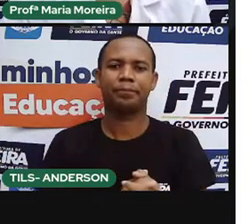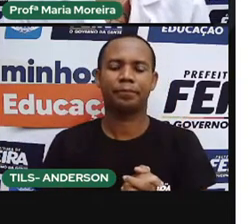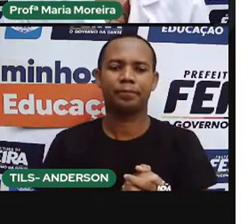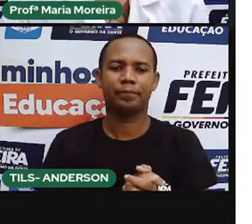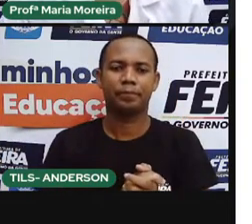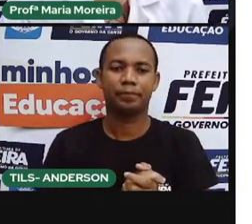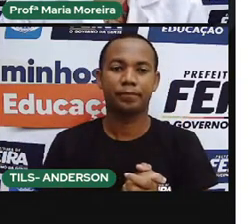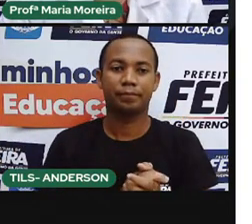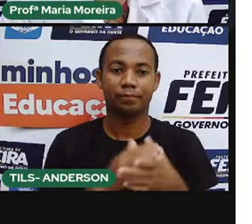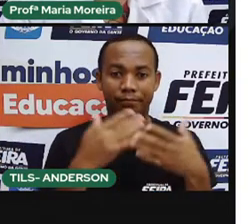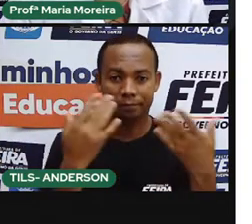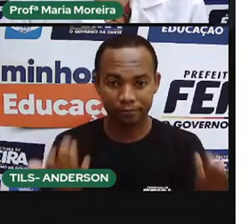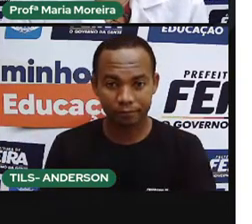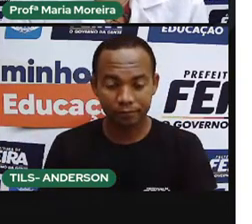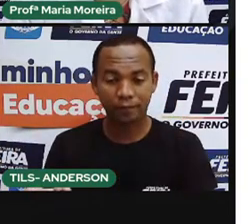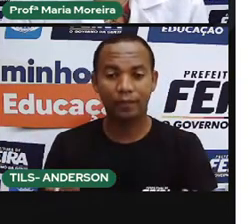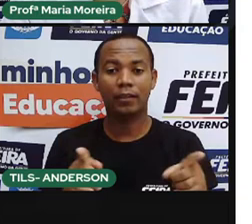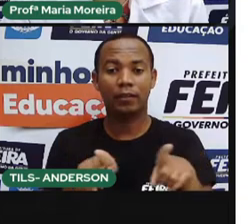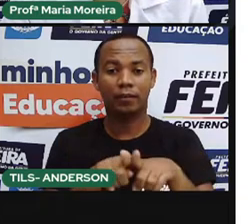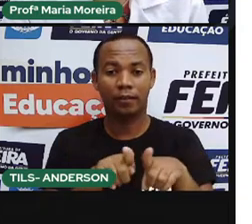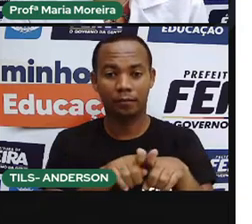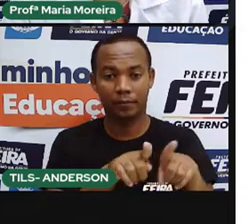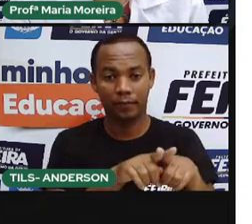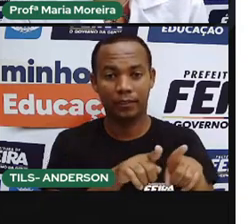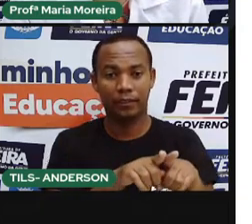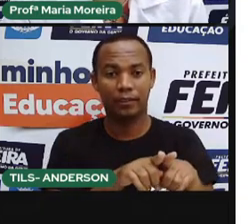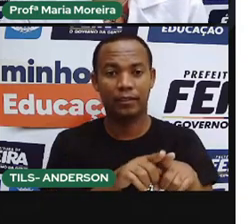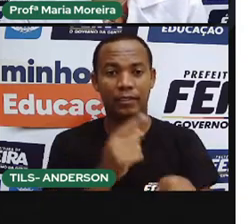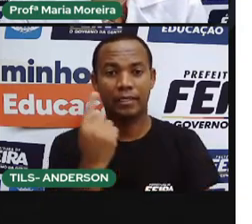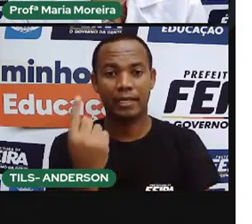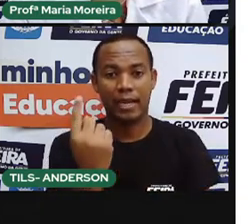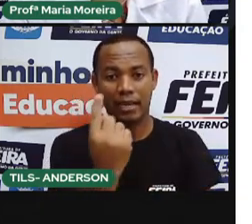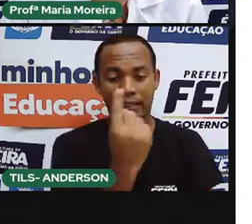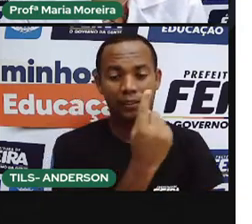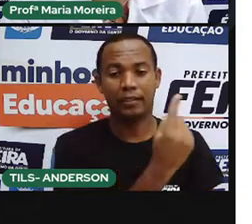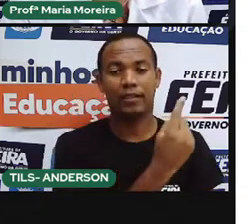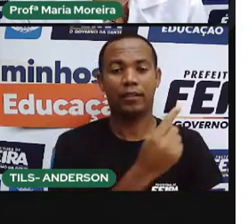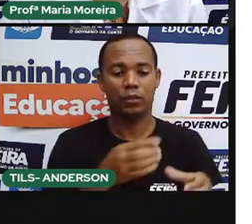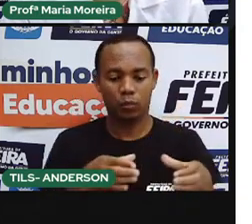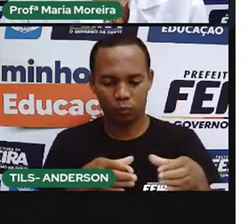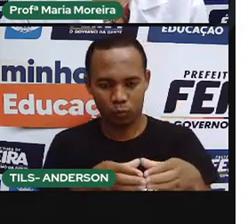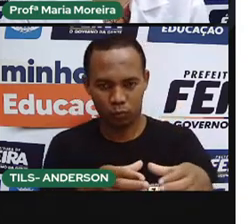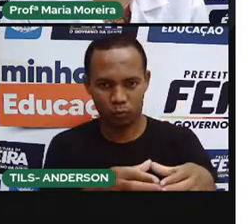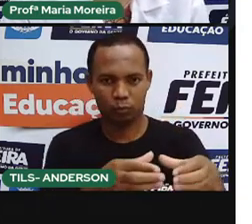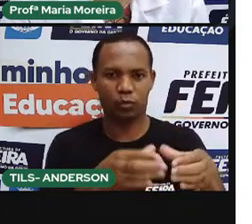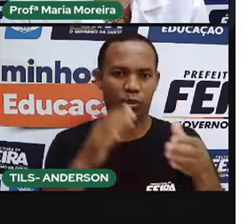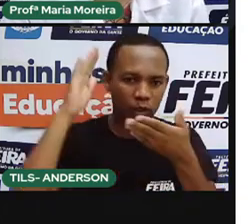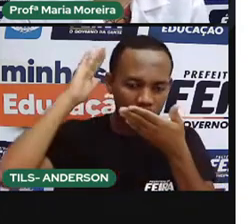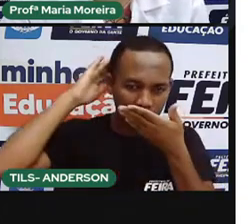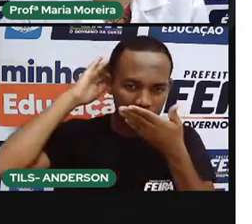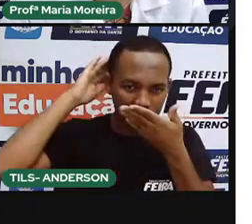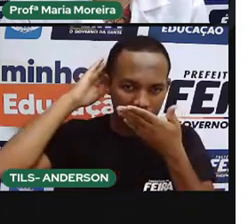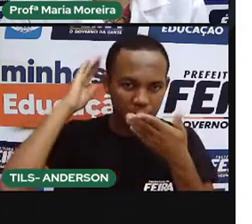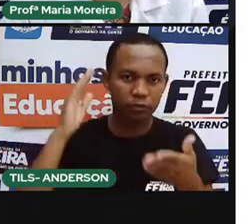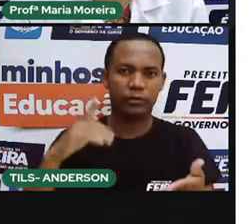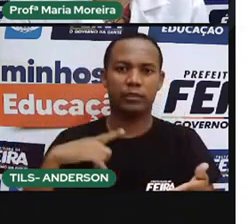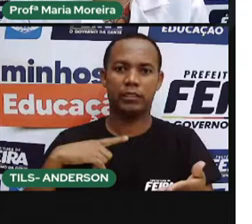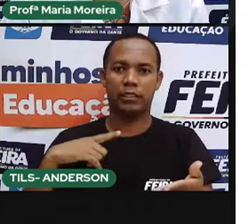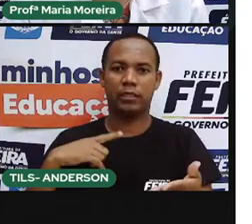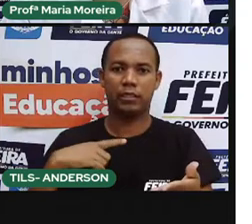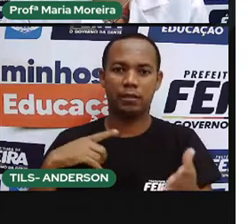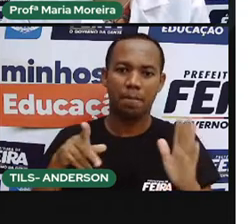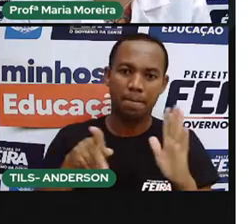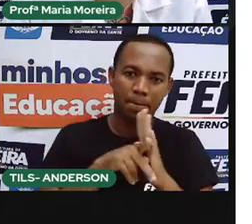Bom, embora cada nação indígena possua sua própria cultura, né, com hábitos e costumes próprios,